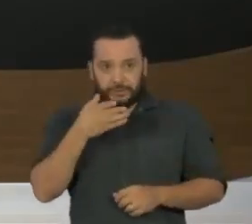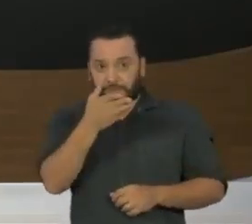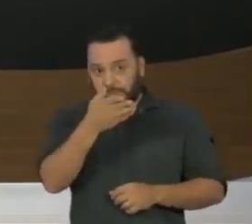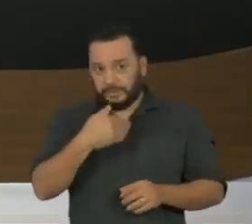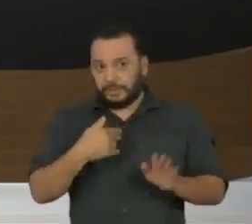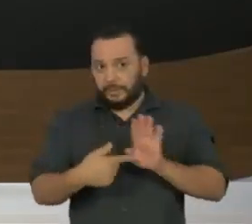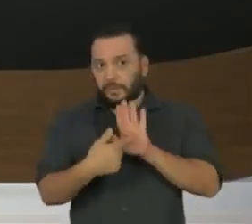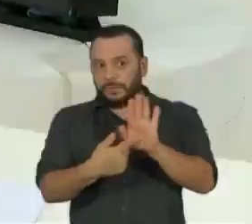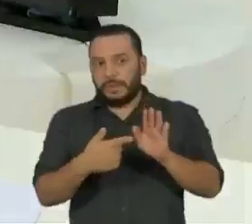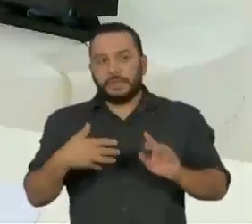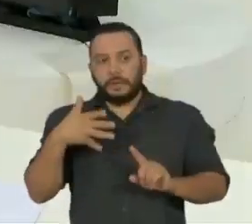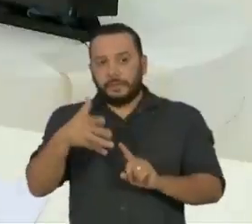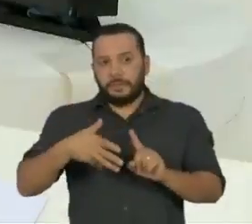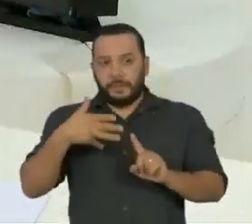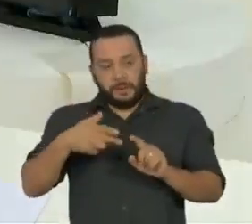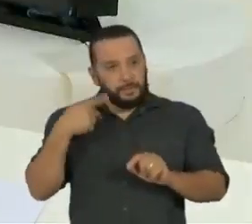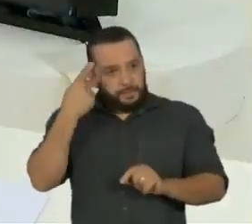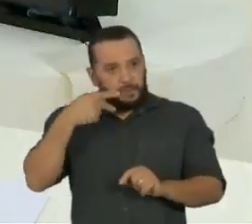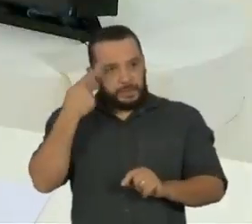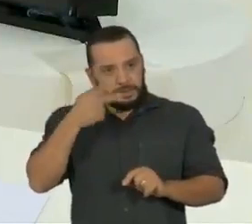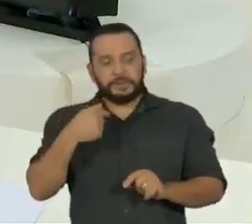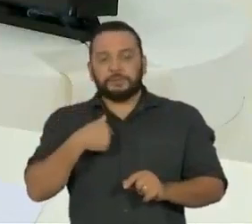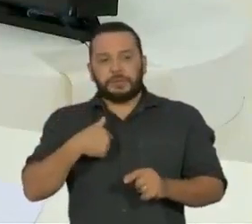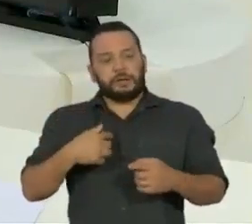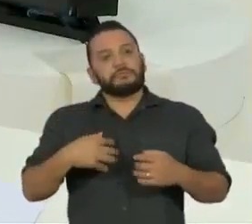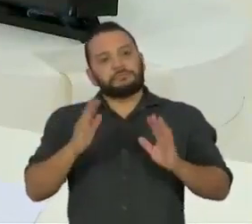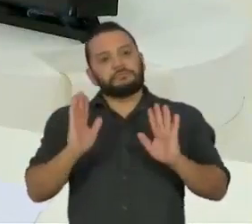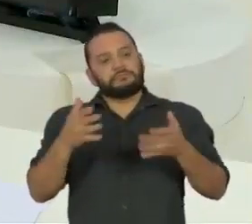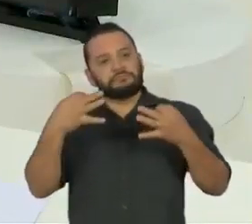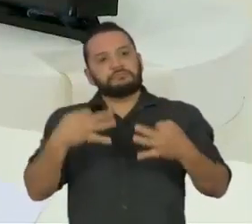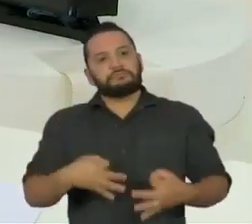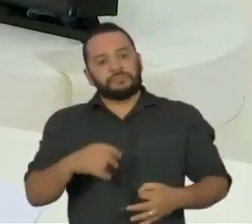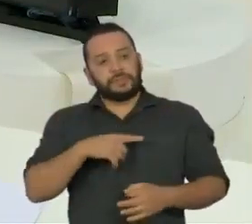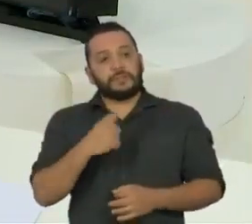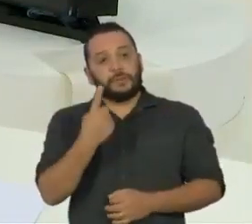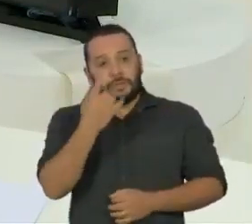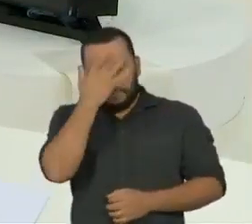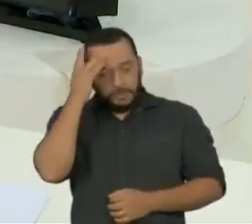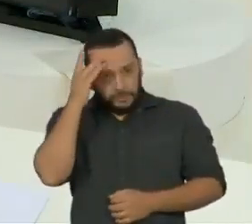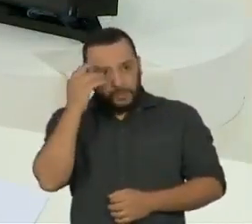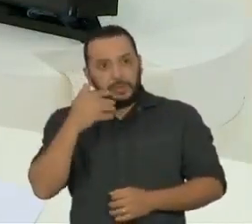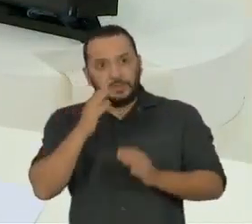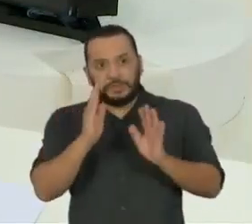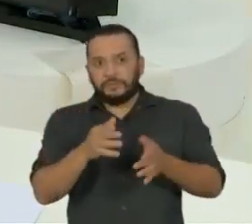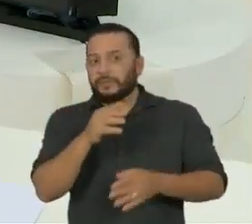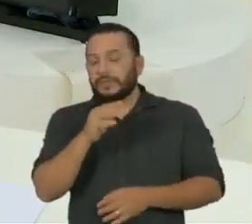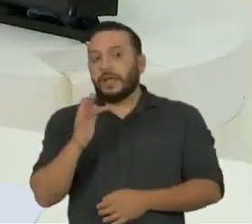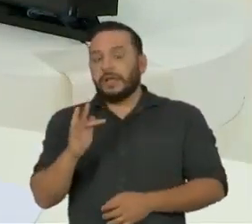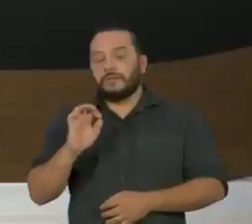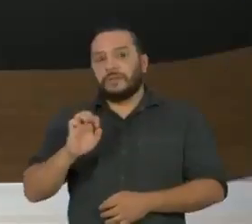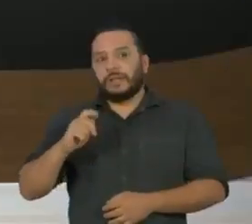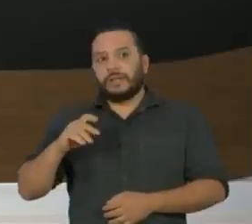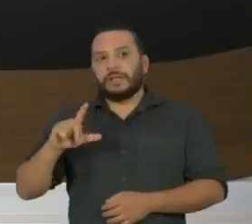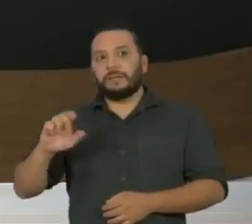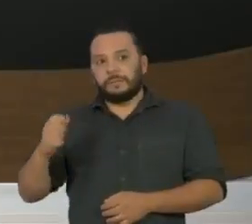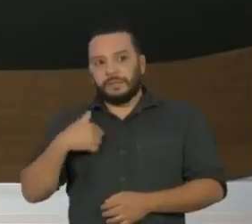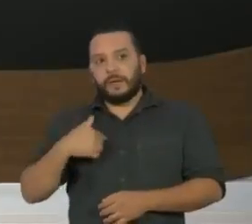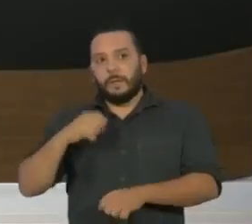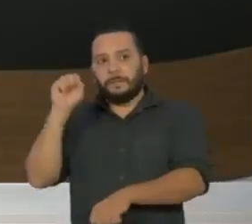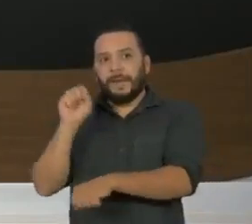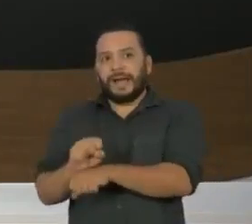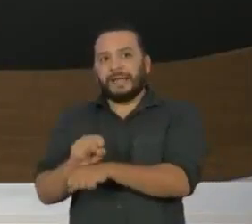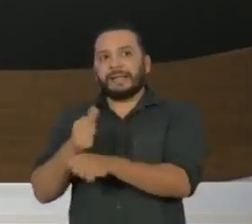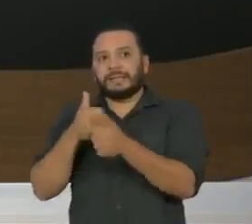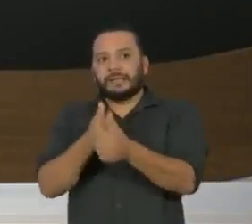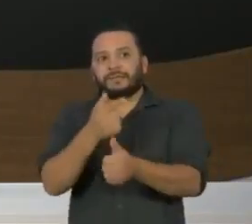mostrando aqui um discurso político muito concatenado. Um seguidor no Twitter disse que você não é o Felipe que ele parou de seguir em 2013,